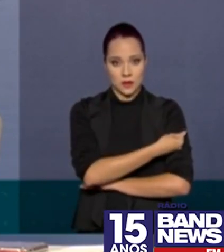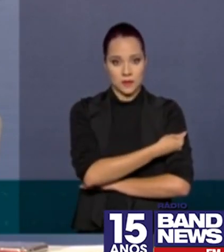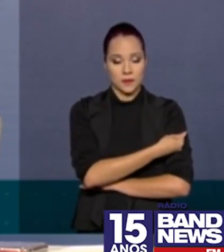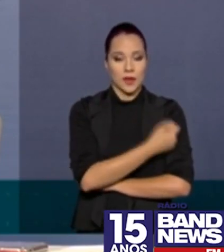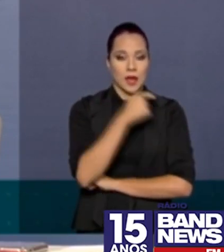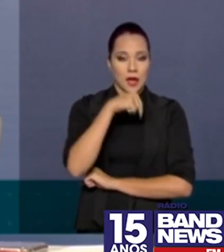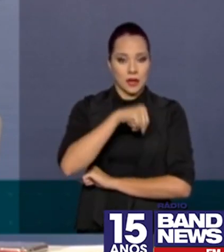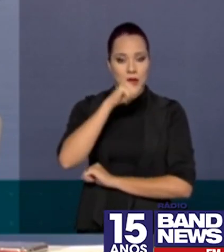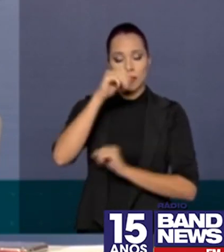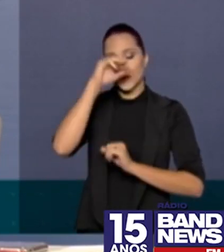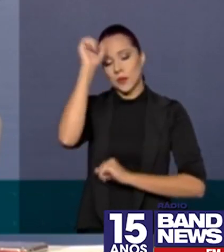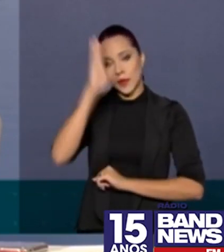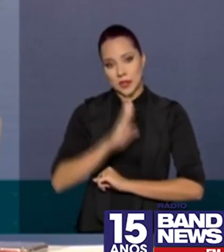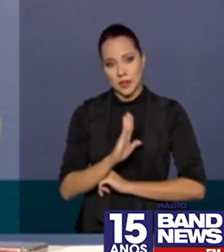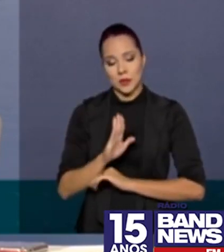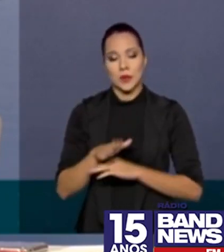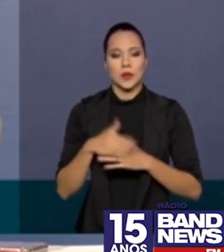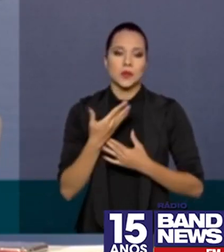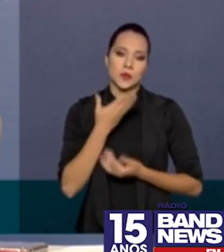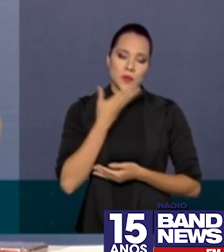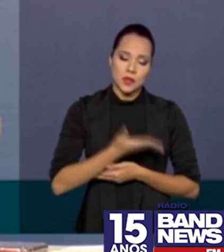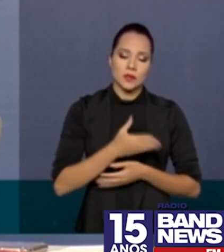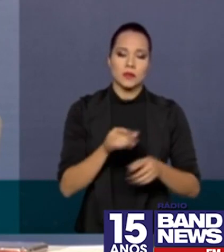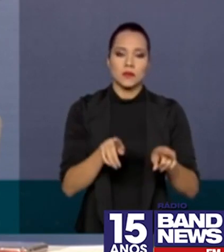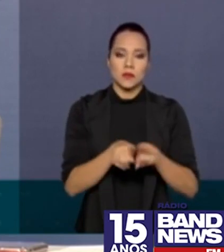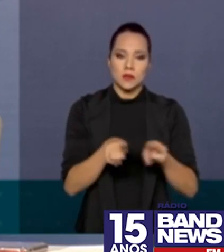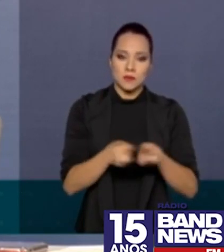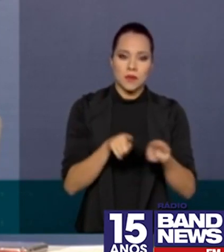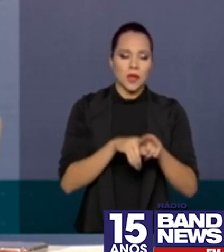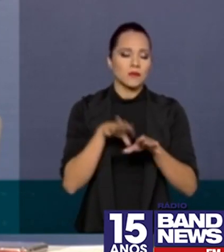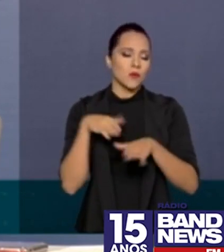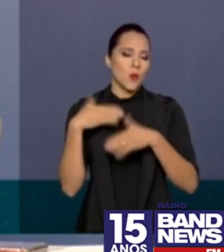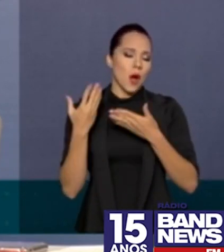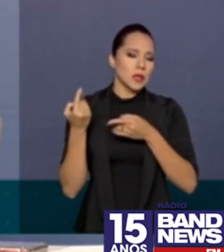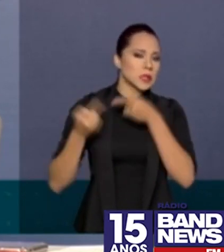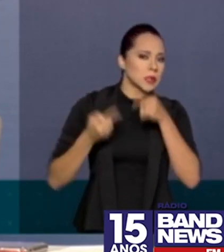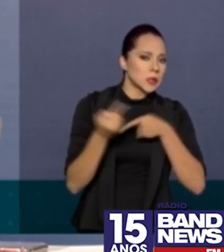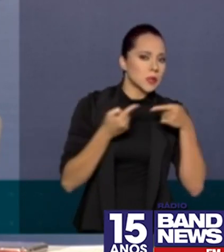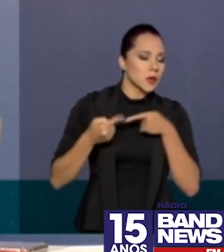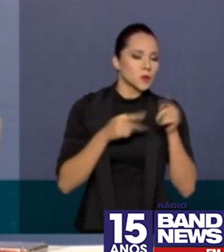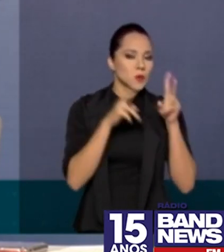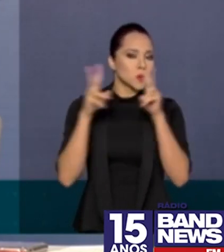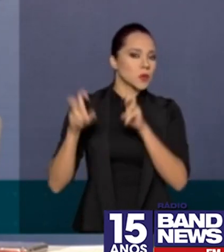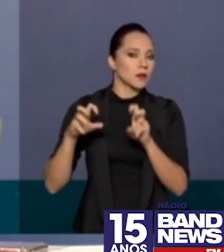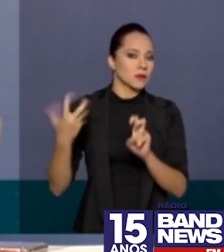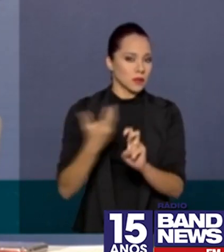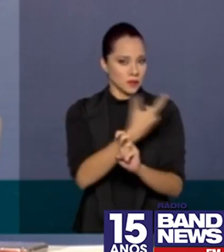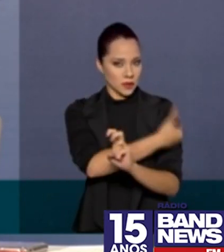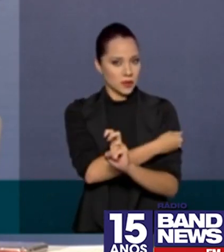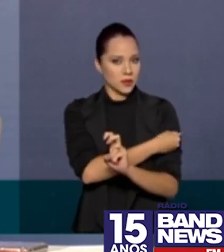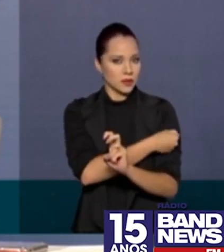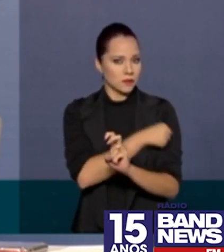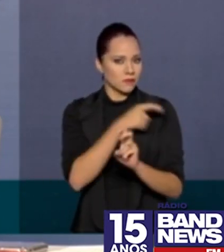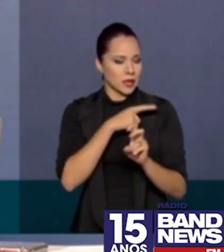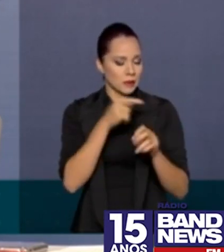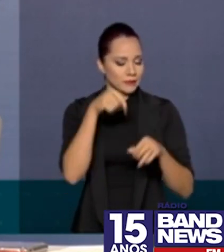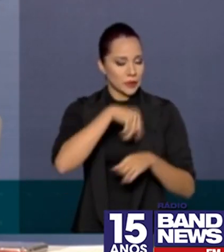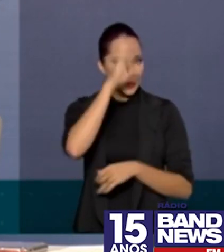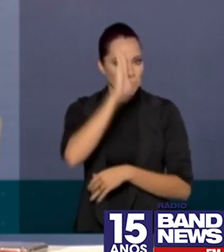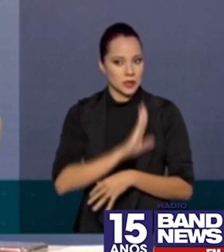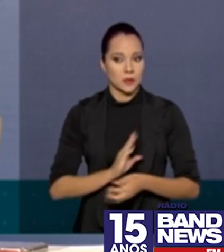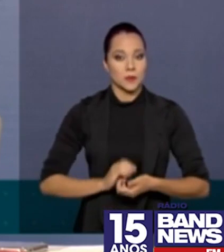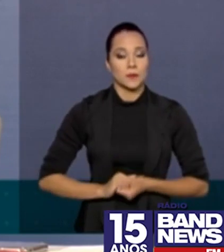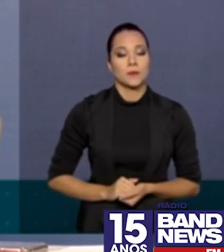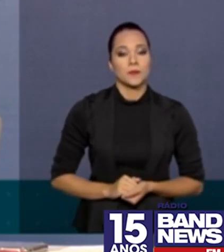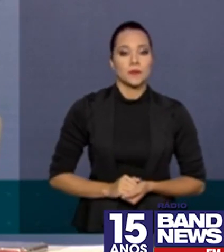aqui no Brasil, dos pedidos e das discussões sobre vacina que tem seguido aqui no Brasil.